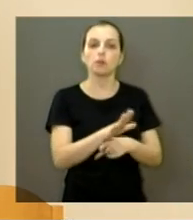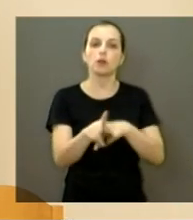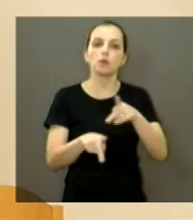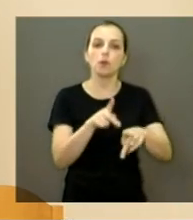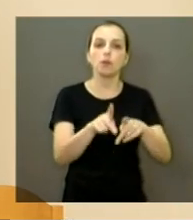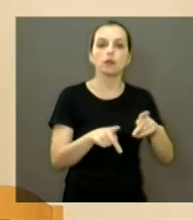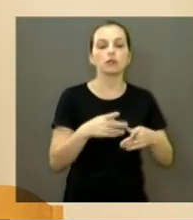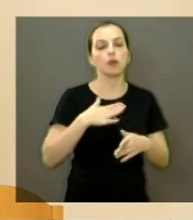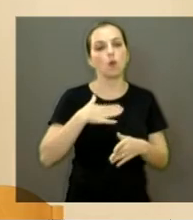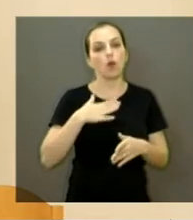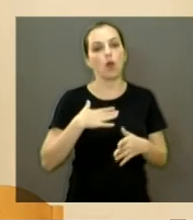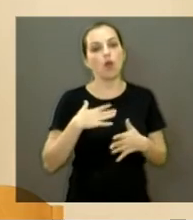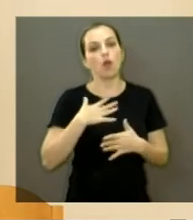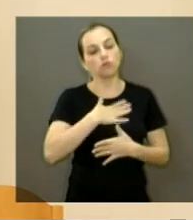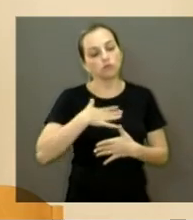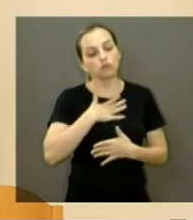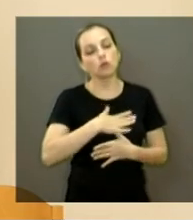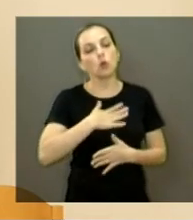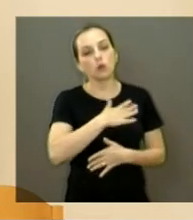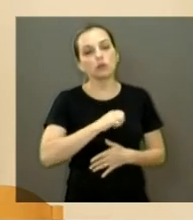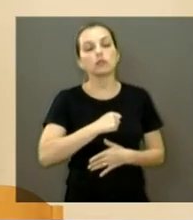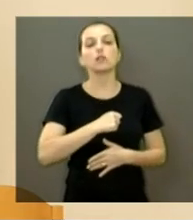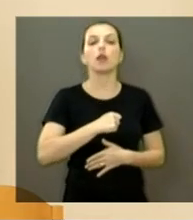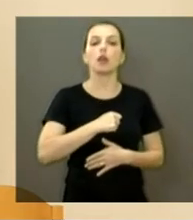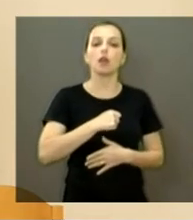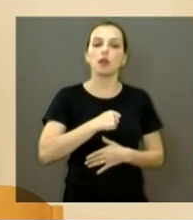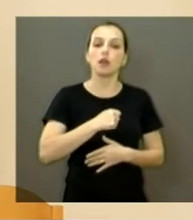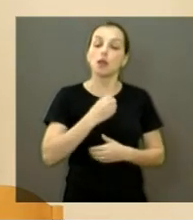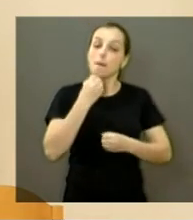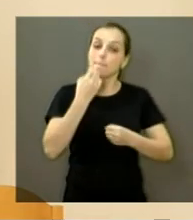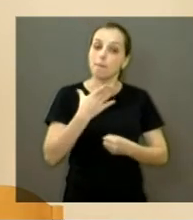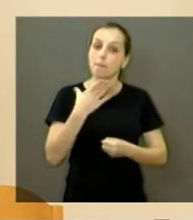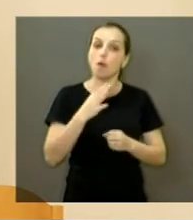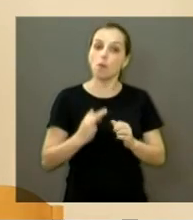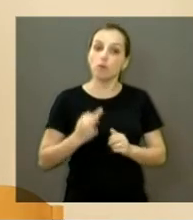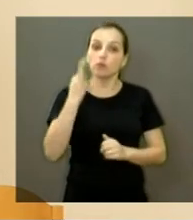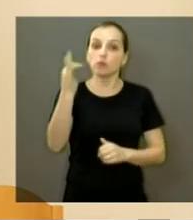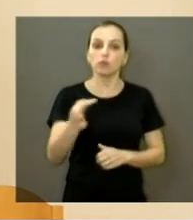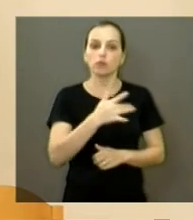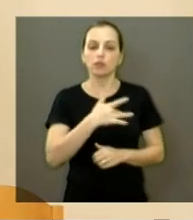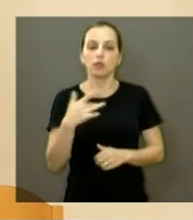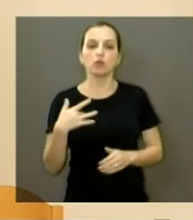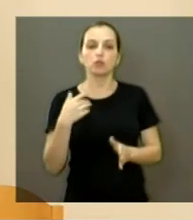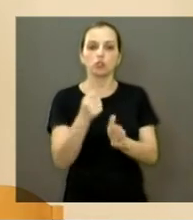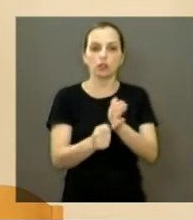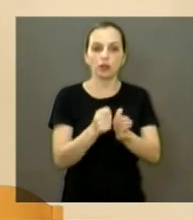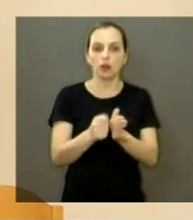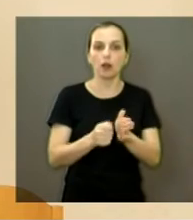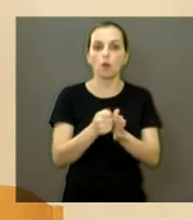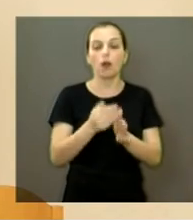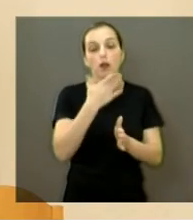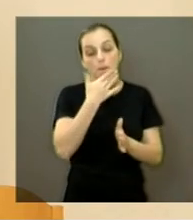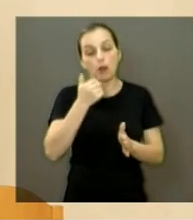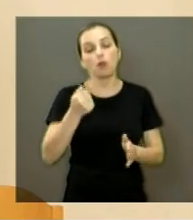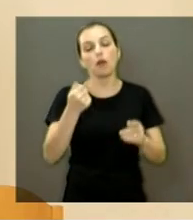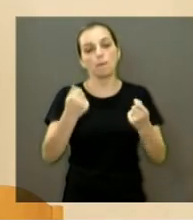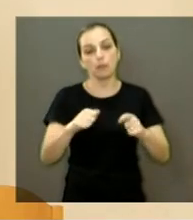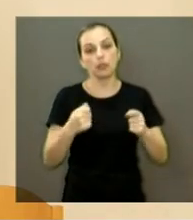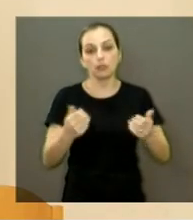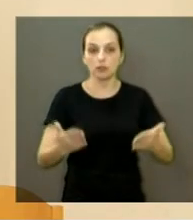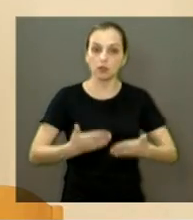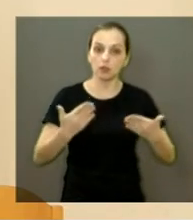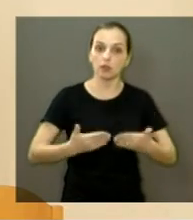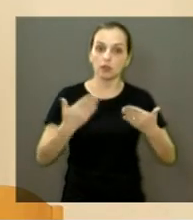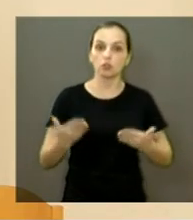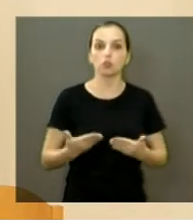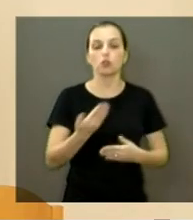eu me senti contemplado e bastante otimista quanto ao futuro da saúde de nossa cidade, que deve receber melhorias e incentivos do atual